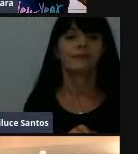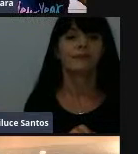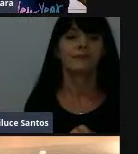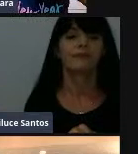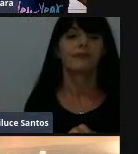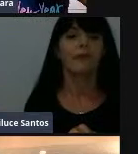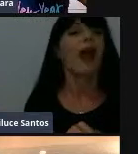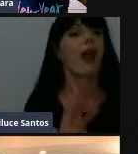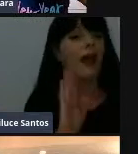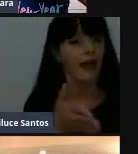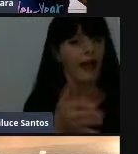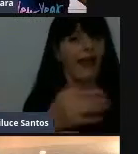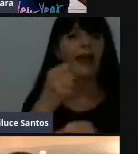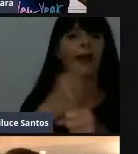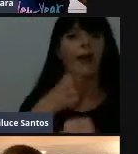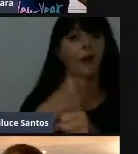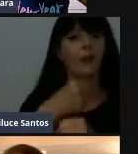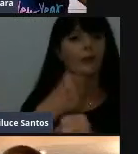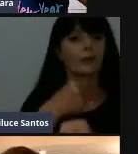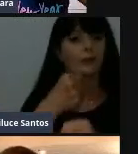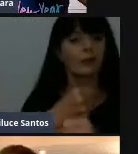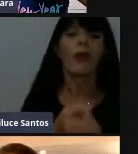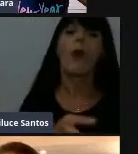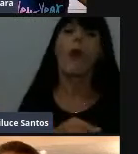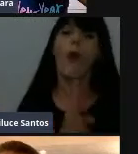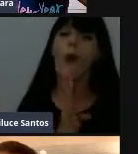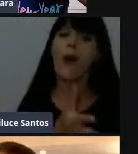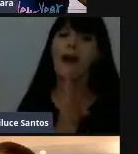Construímos conhecimento.